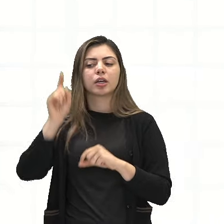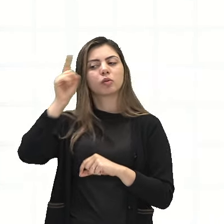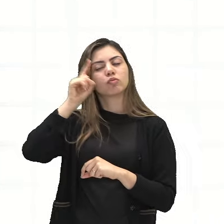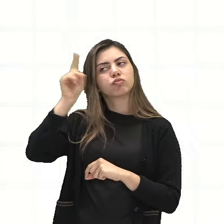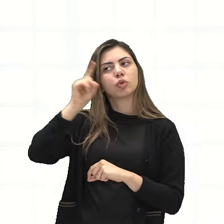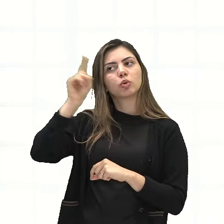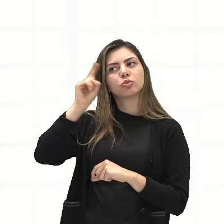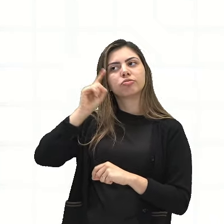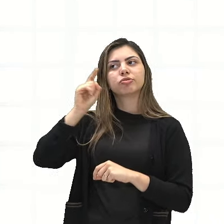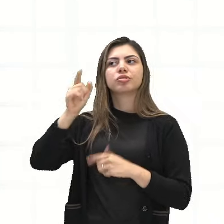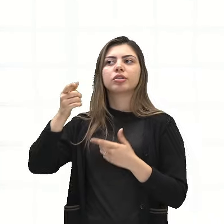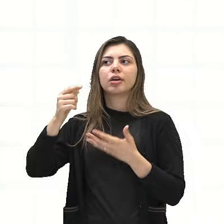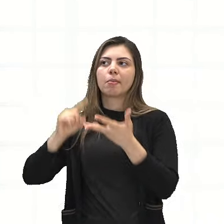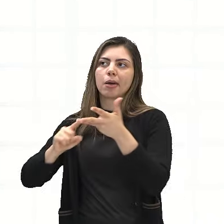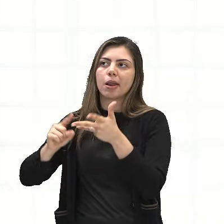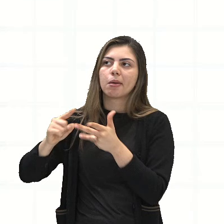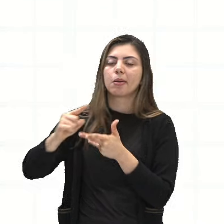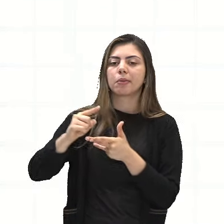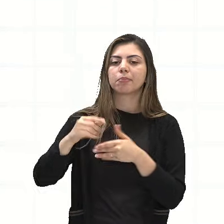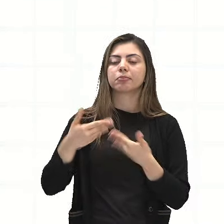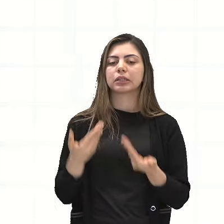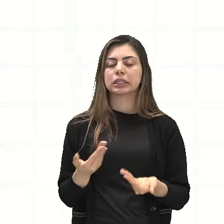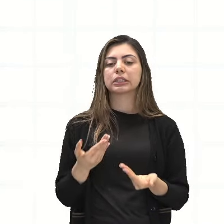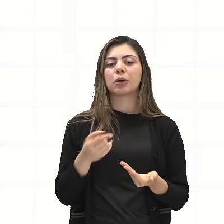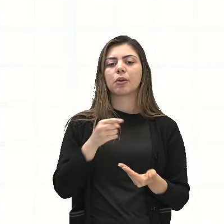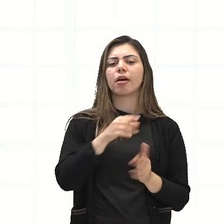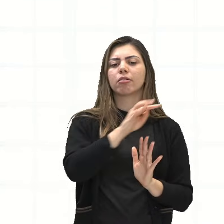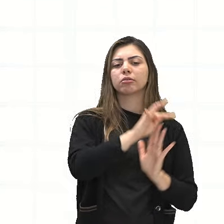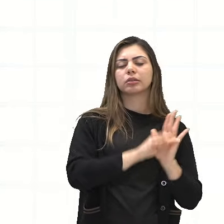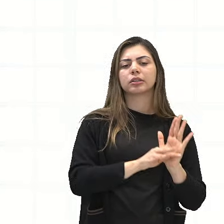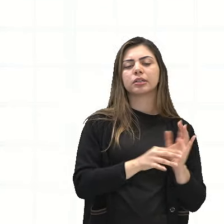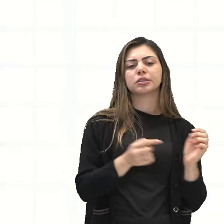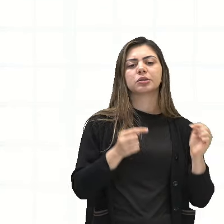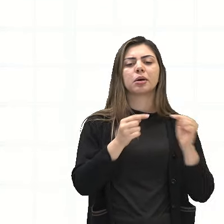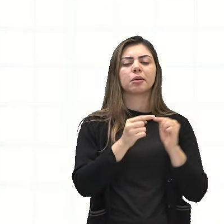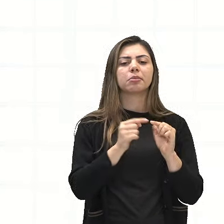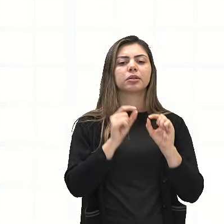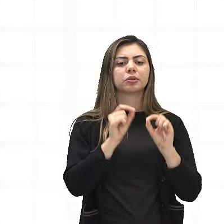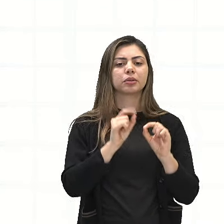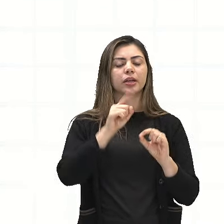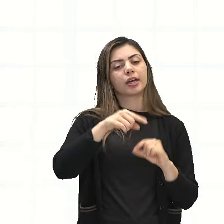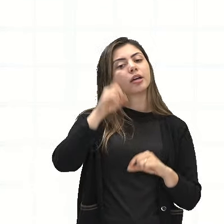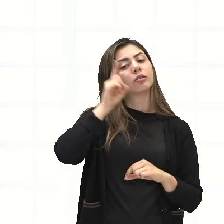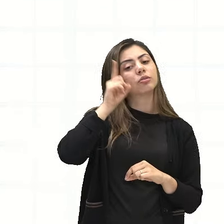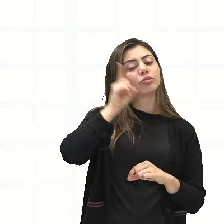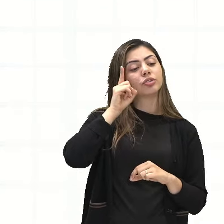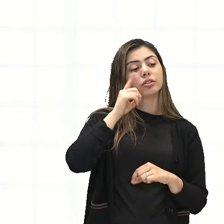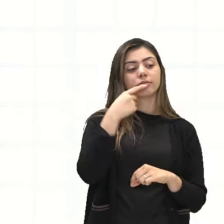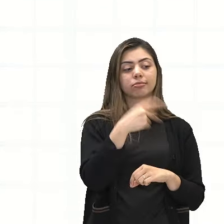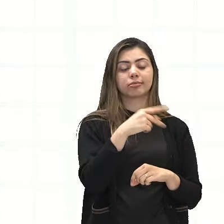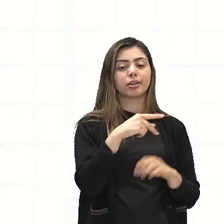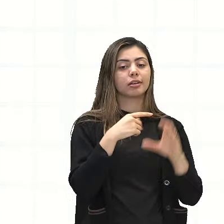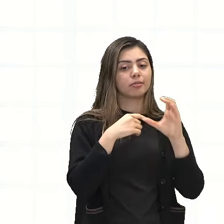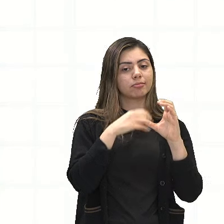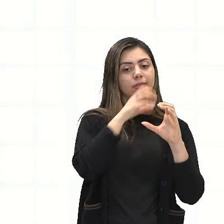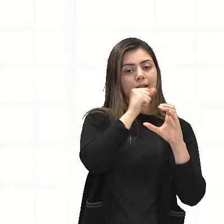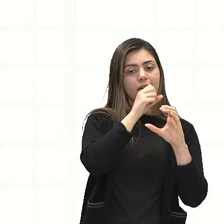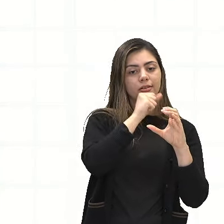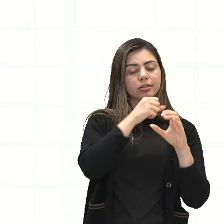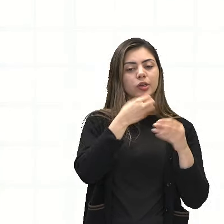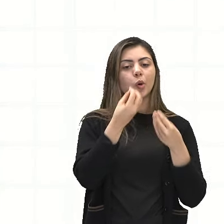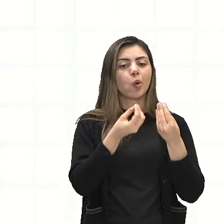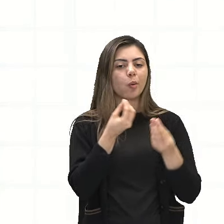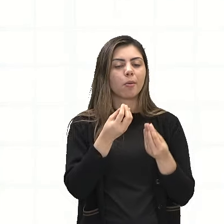porque o texto retrata o cenário do cotidiano dessa laranja sendo